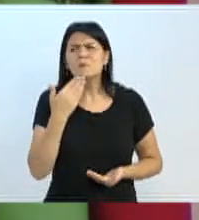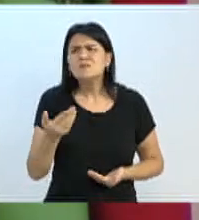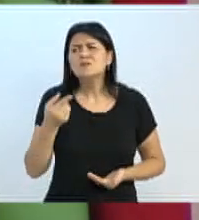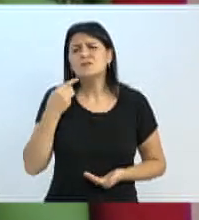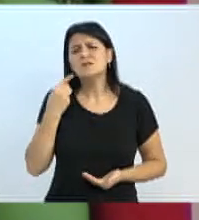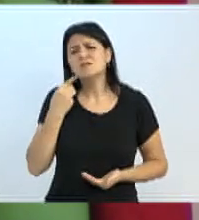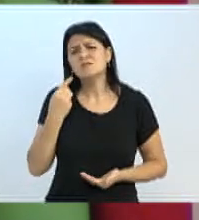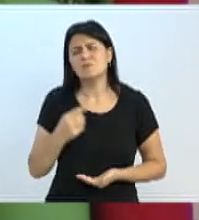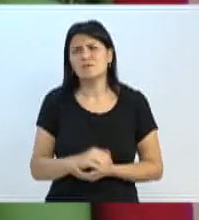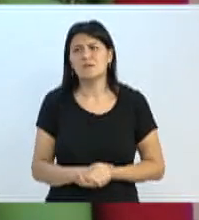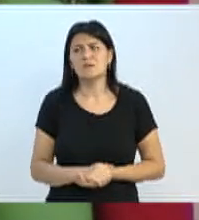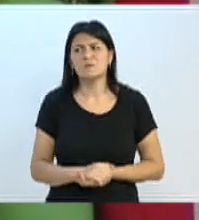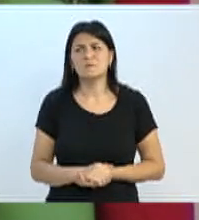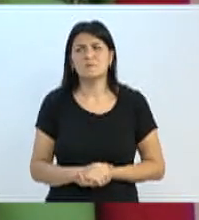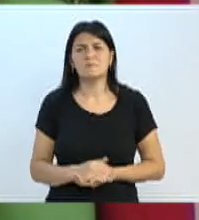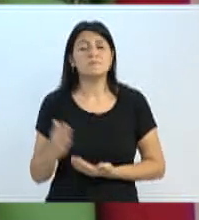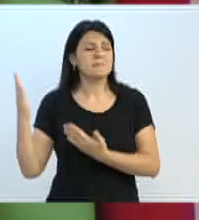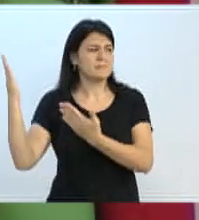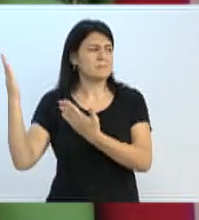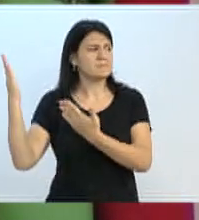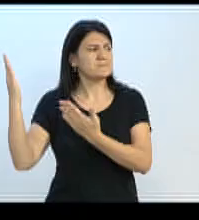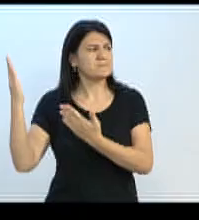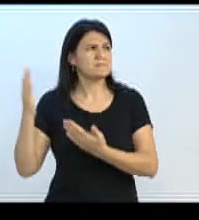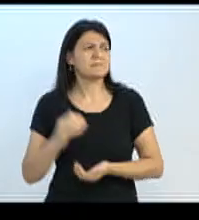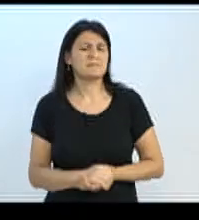Ari, a próxima, Rua Caçapava, vamos lá.